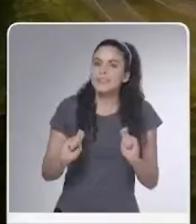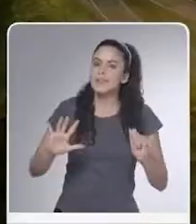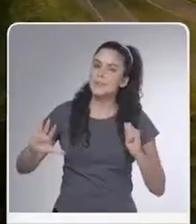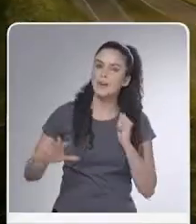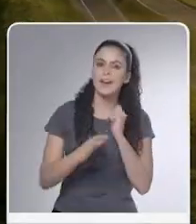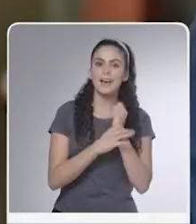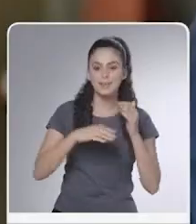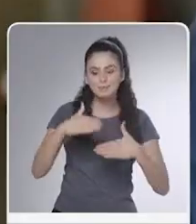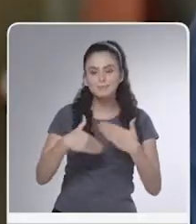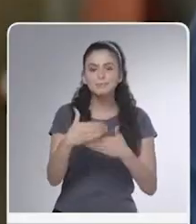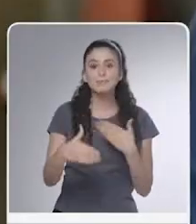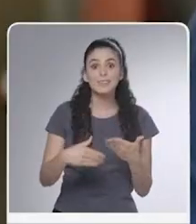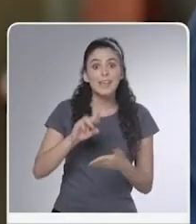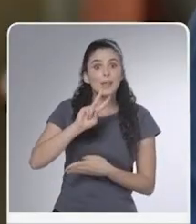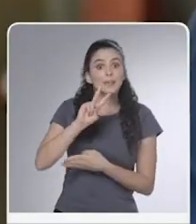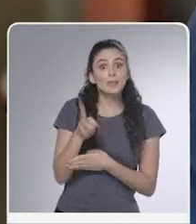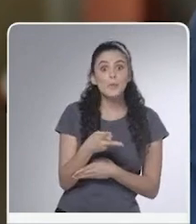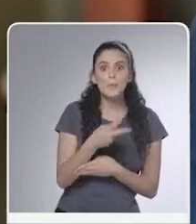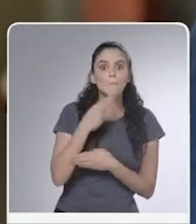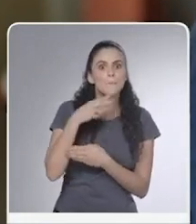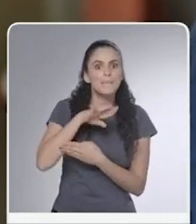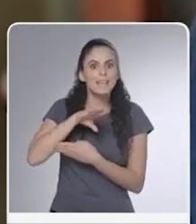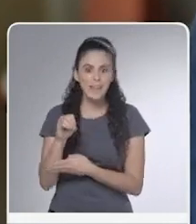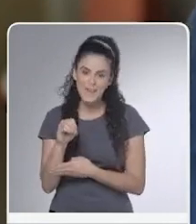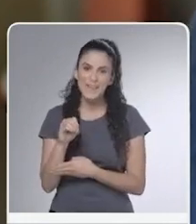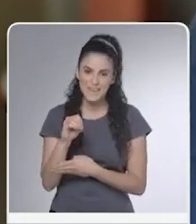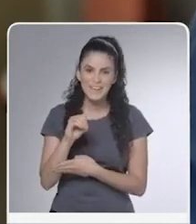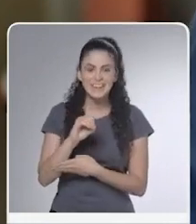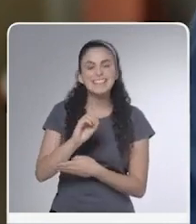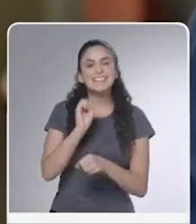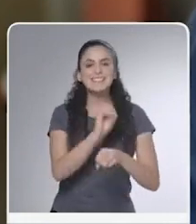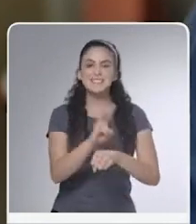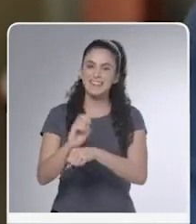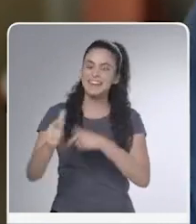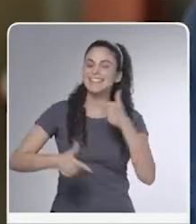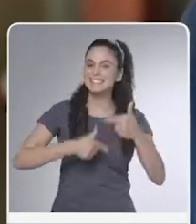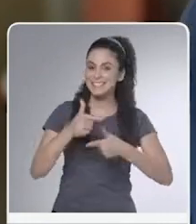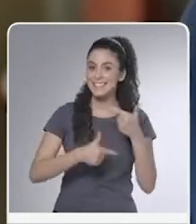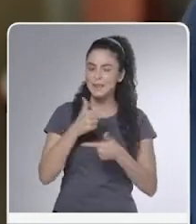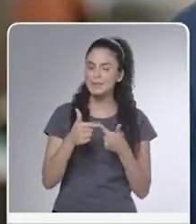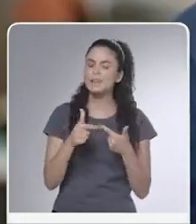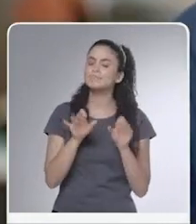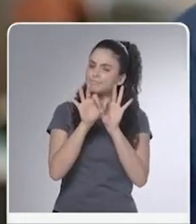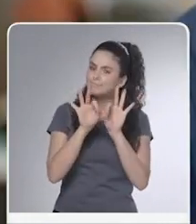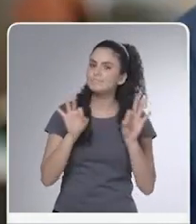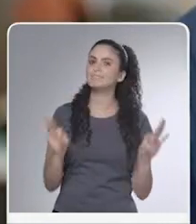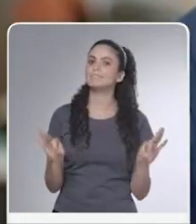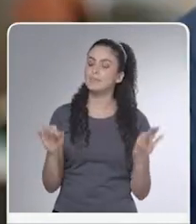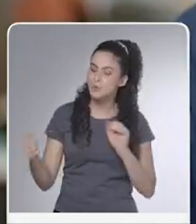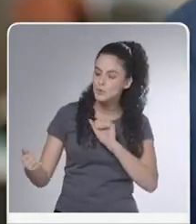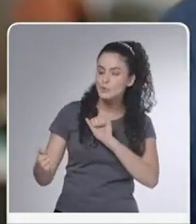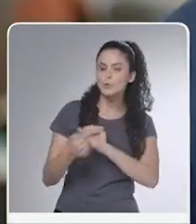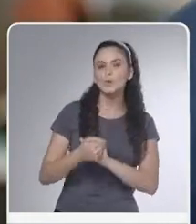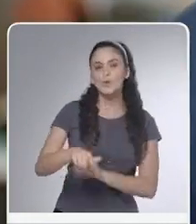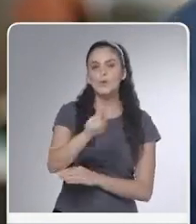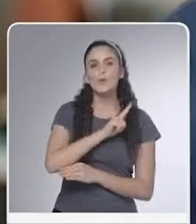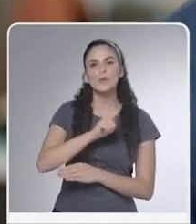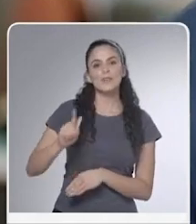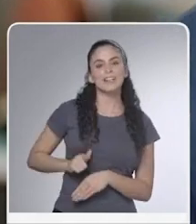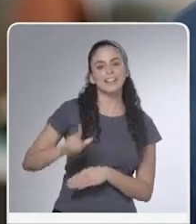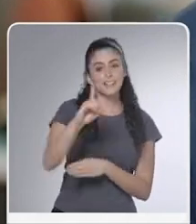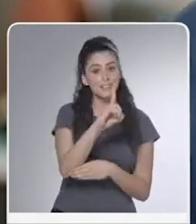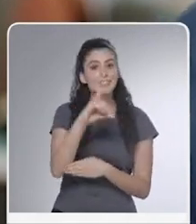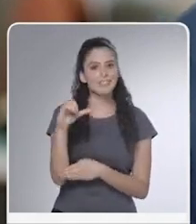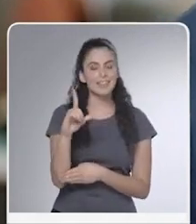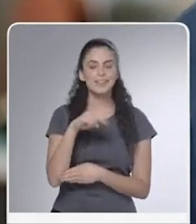garantiram a geração regra de 2 milhões e 200 mil postos de trabalho. E pode ter certeza, juntamente